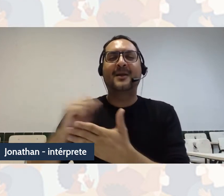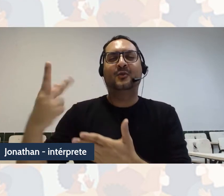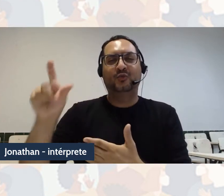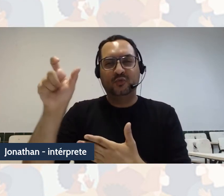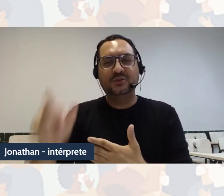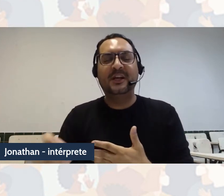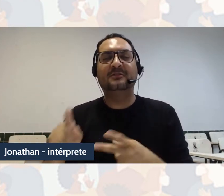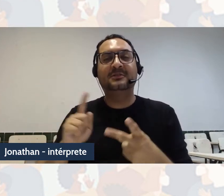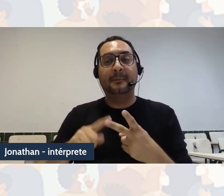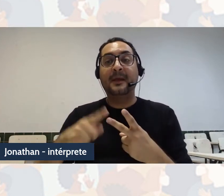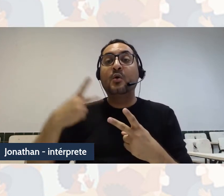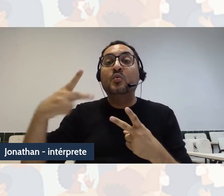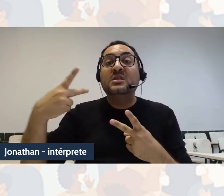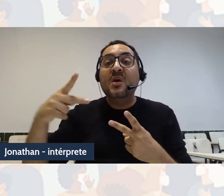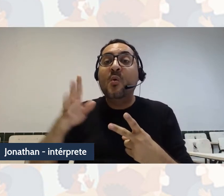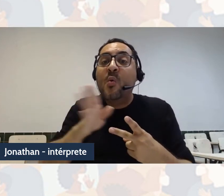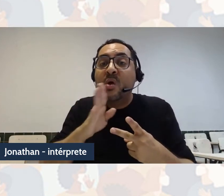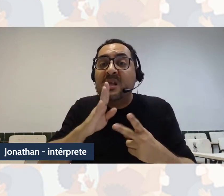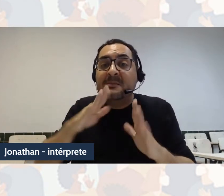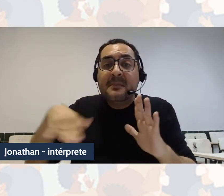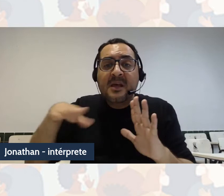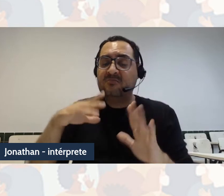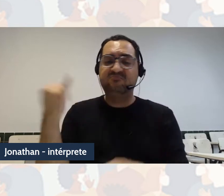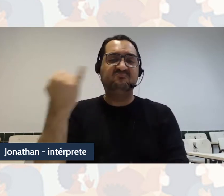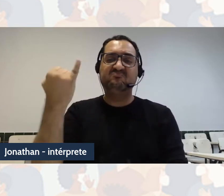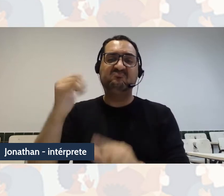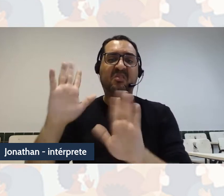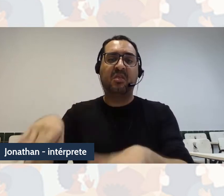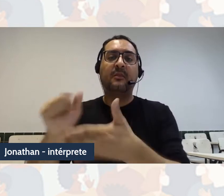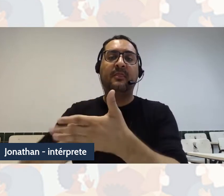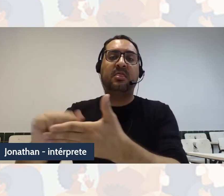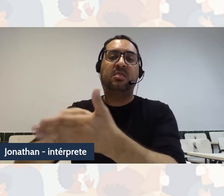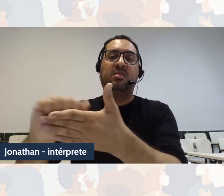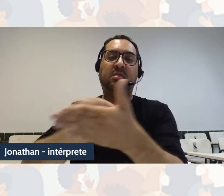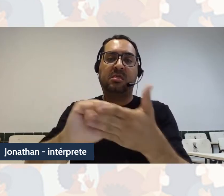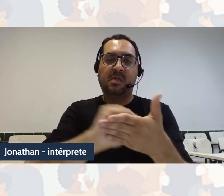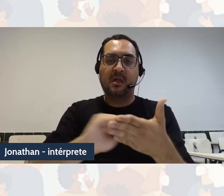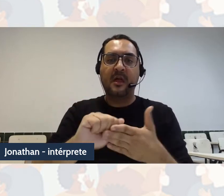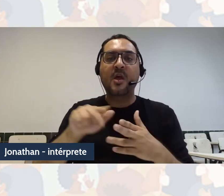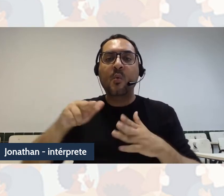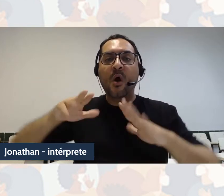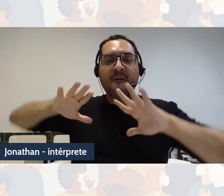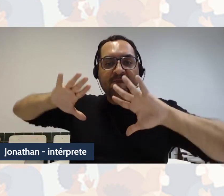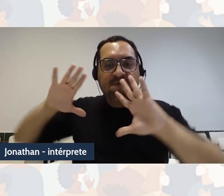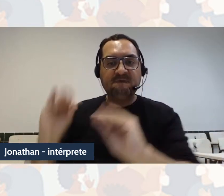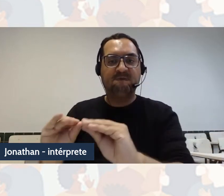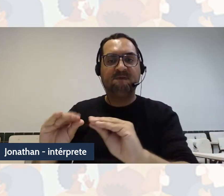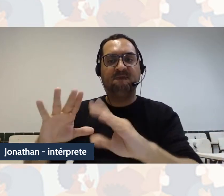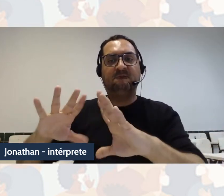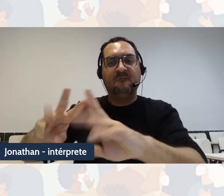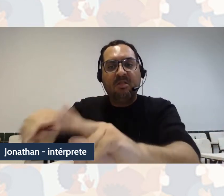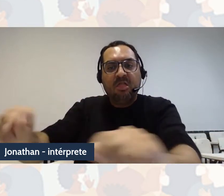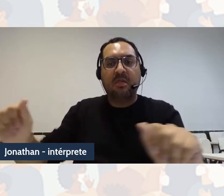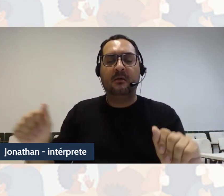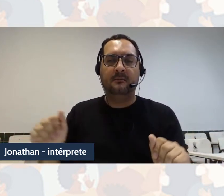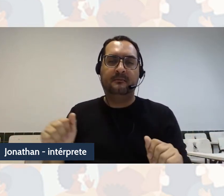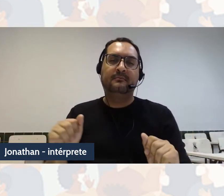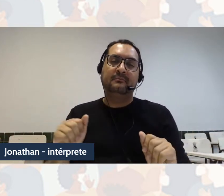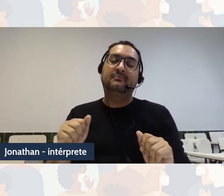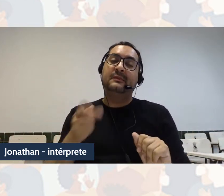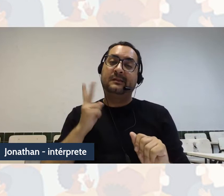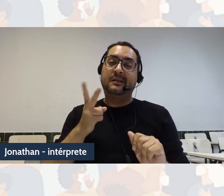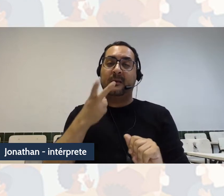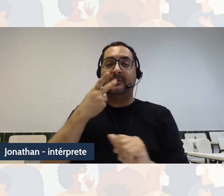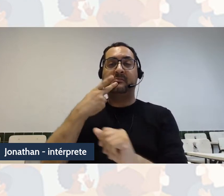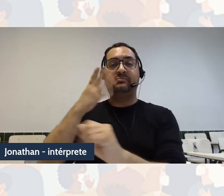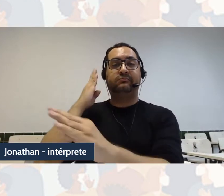né, de quem produz esse saber, esse conhecimento. Essa visão aniquiladora do outro, do outre, da outra, né,